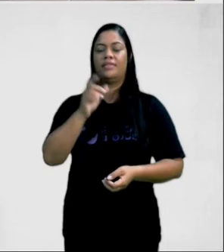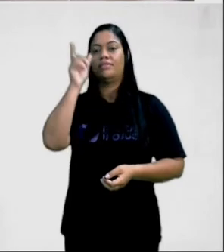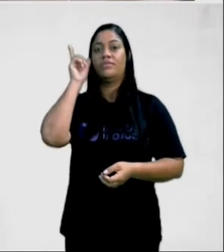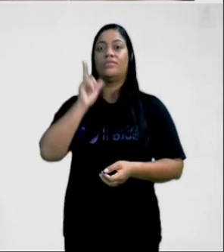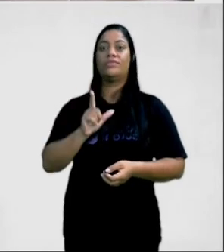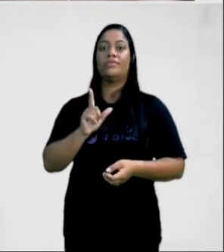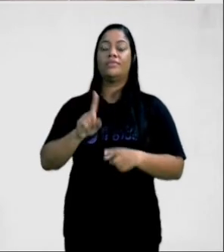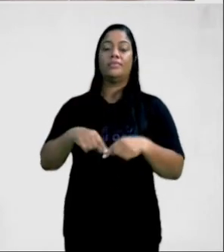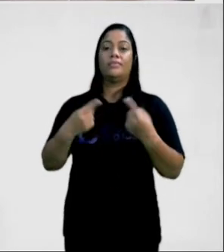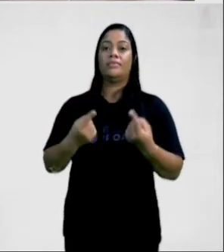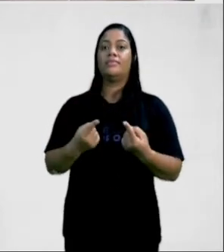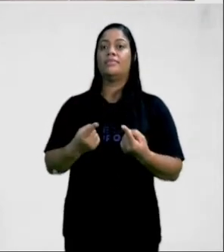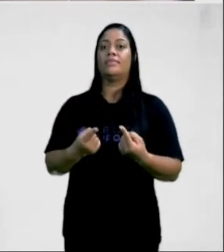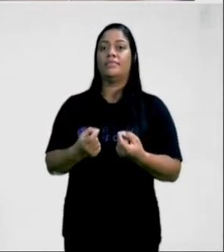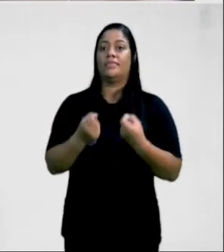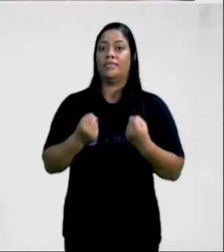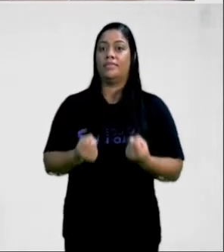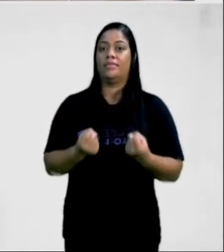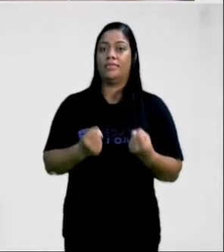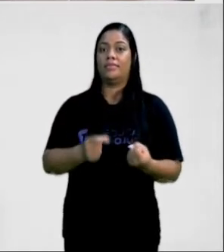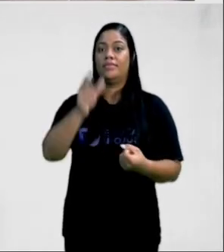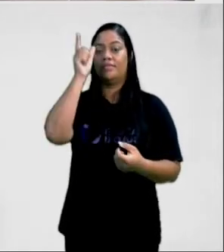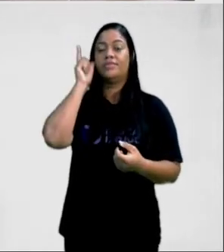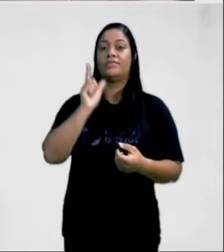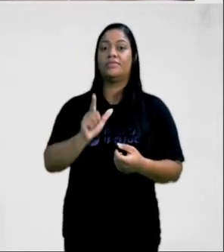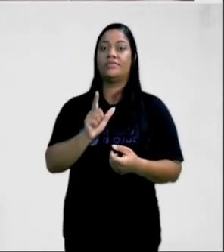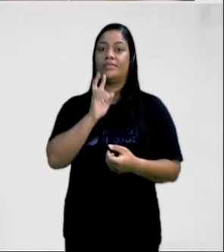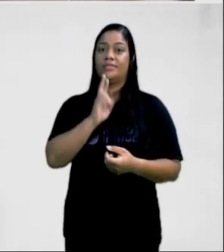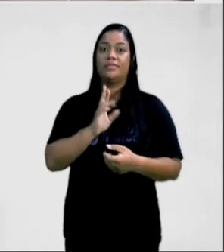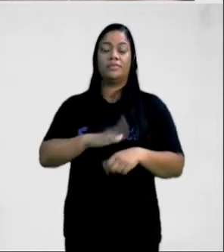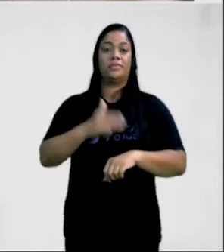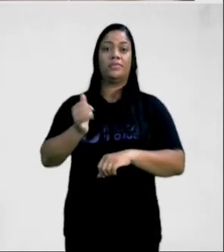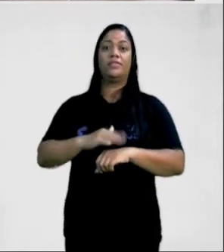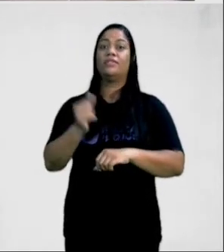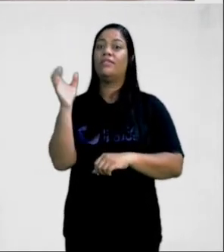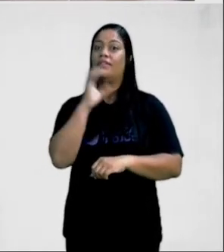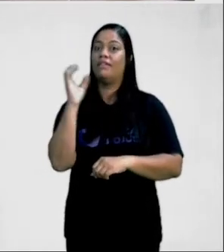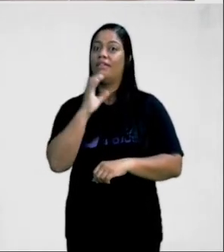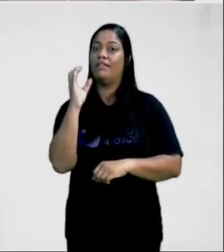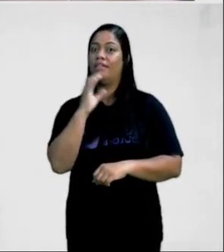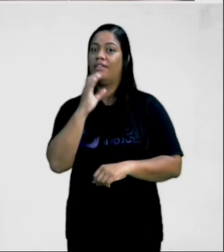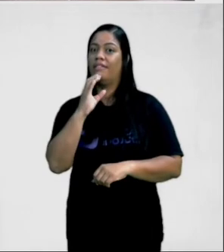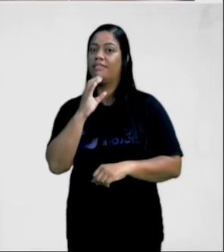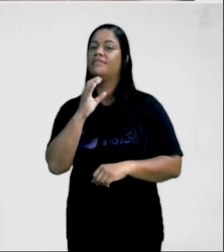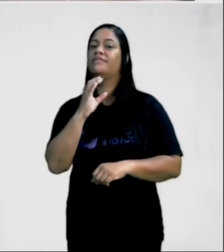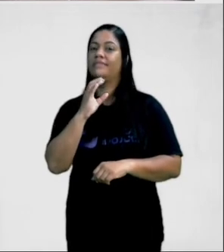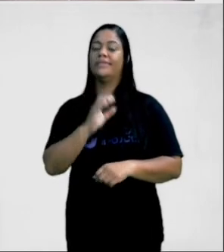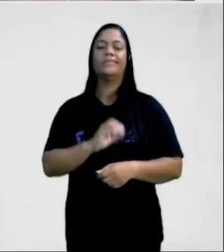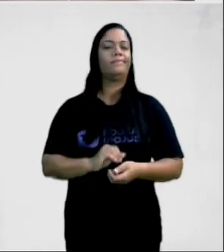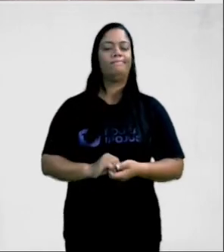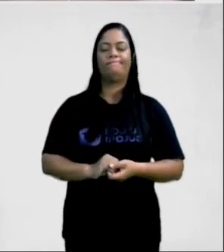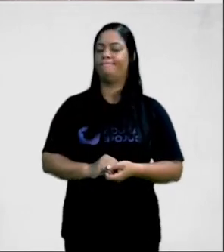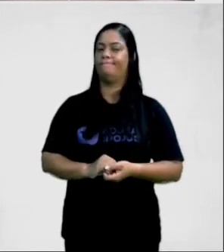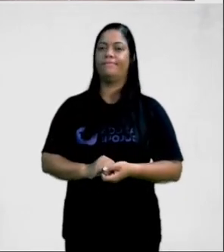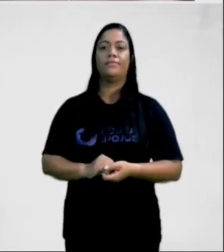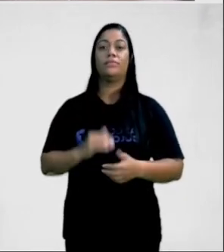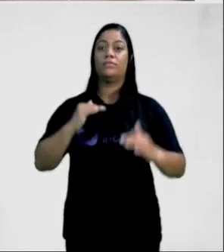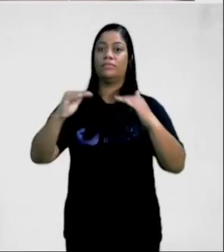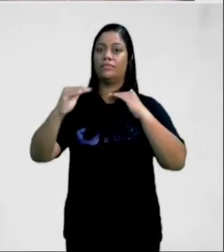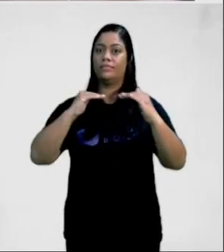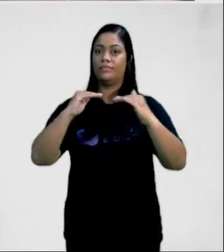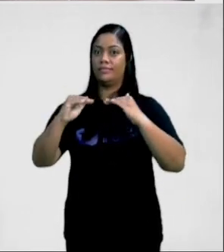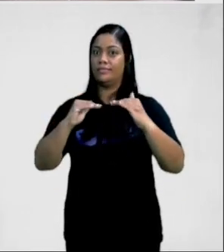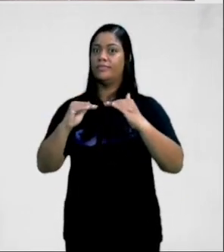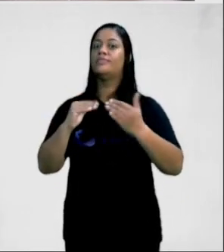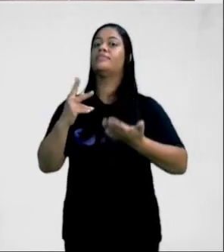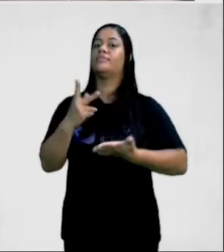tempo, eu vou botar mais peso porque acho que o resultado vai sair mais rápido e não é o que ocorre. Os movimentos sendo feitos de